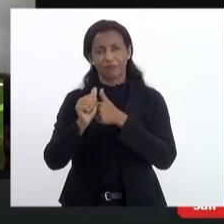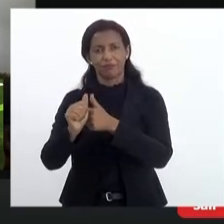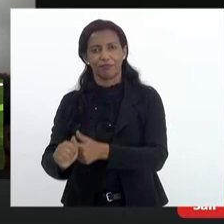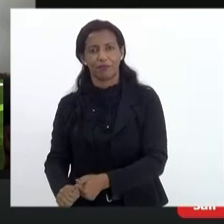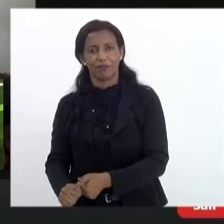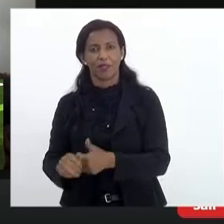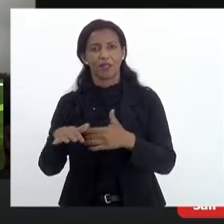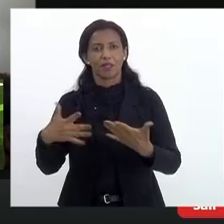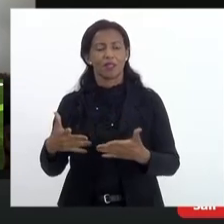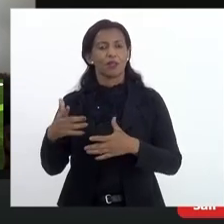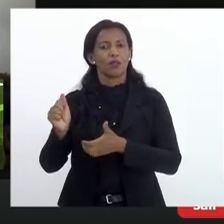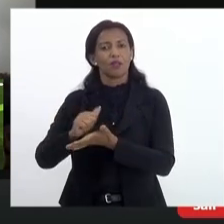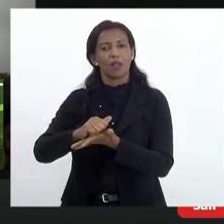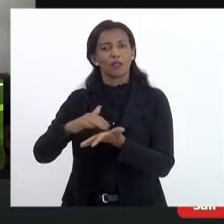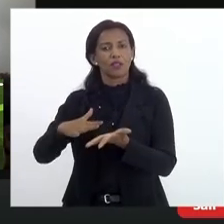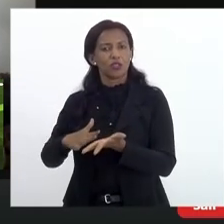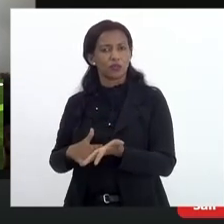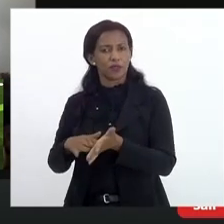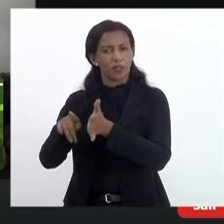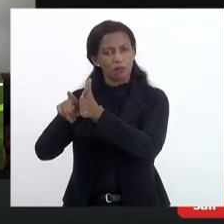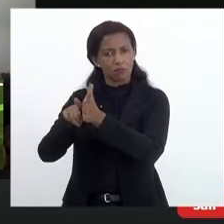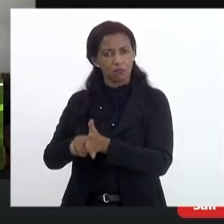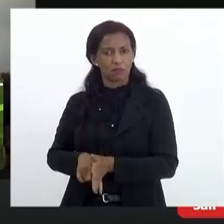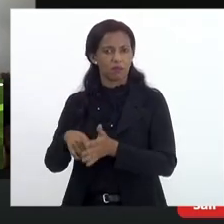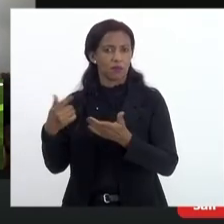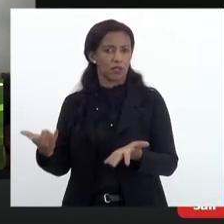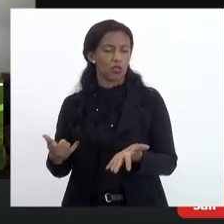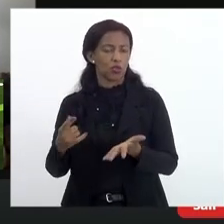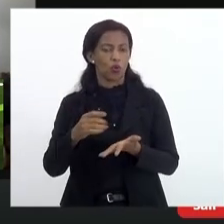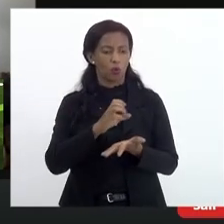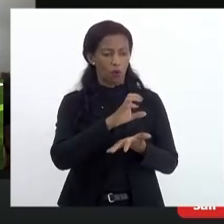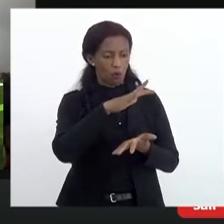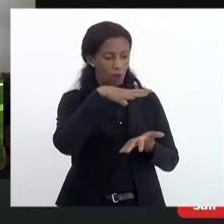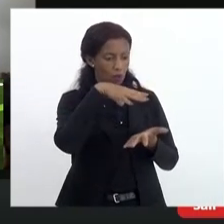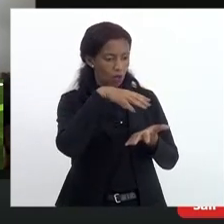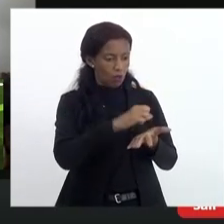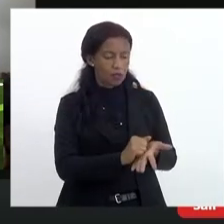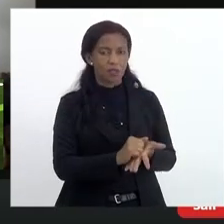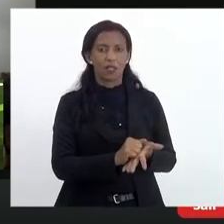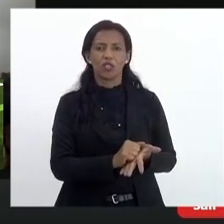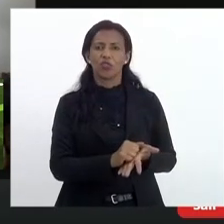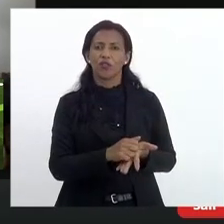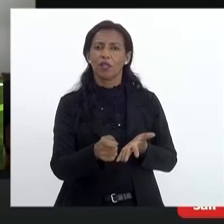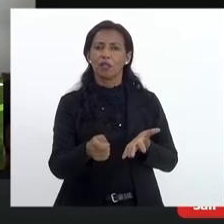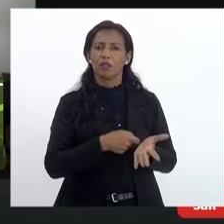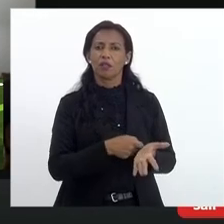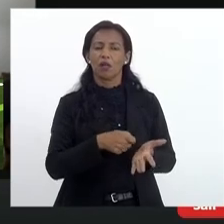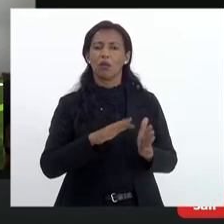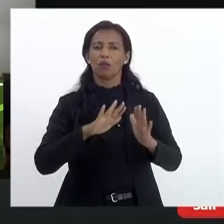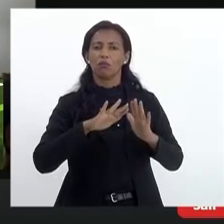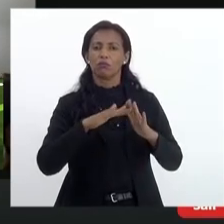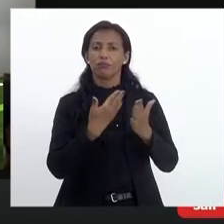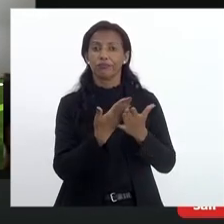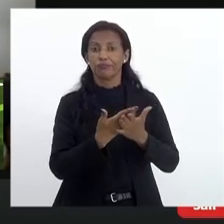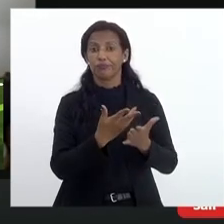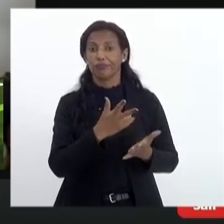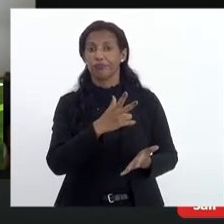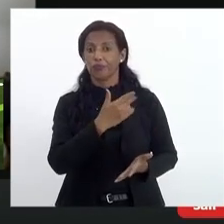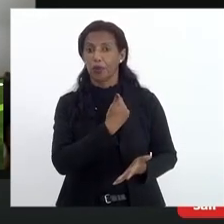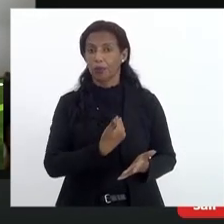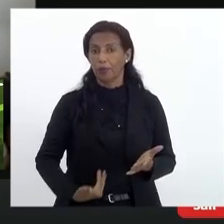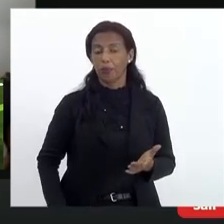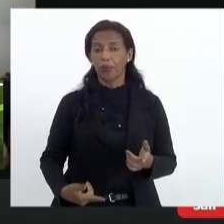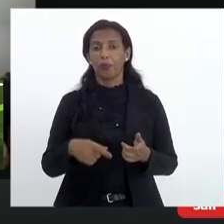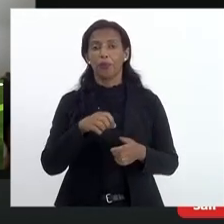sendo que as demais atividades da inspeção, tais como certificação das escolas públicas, envio da